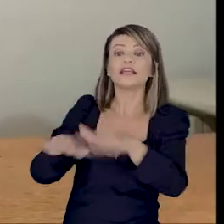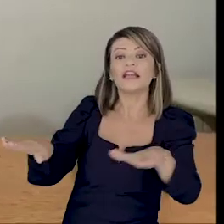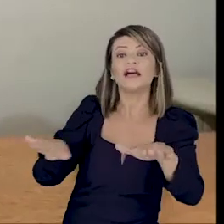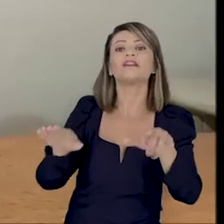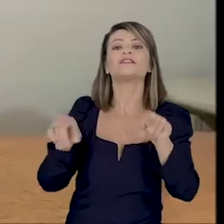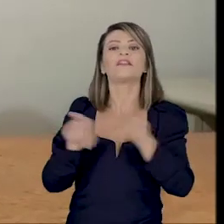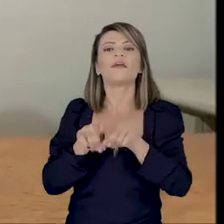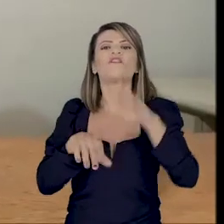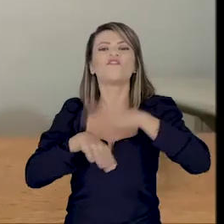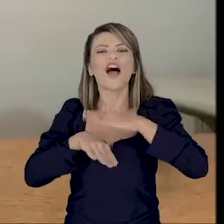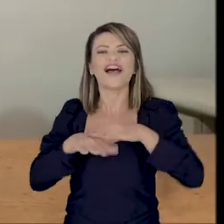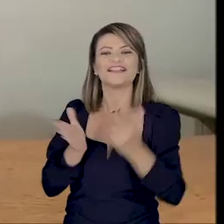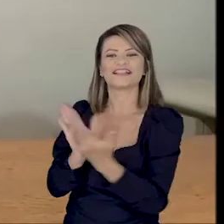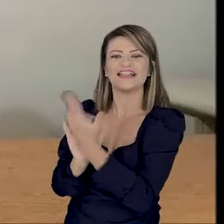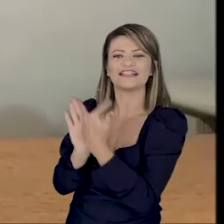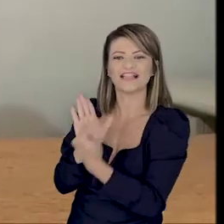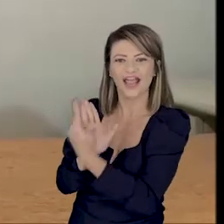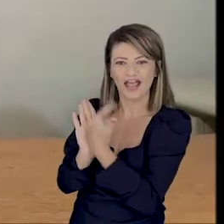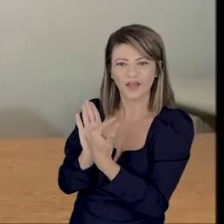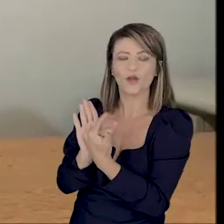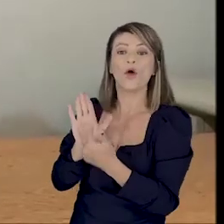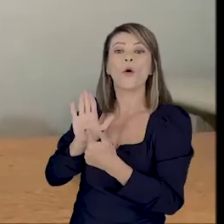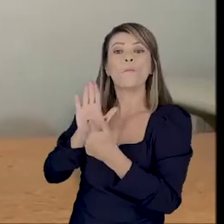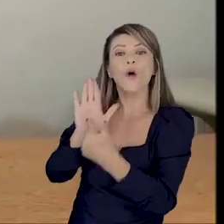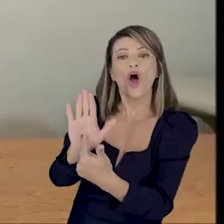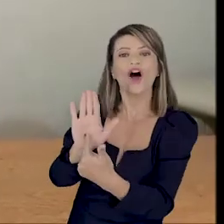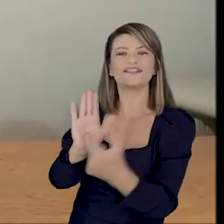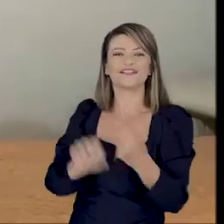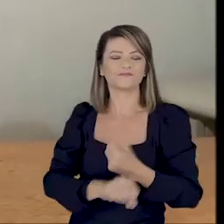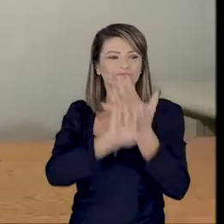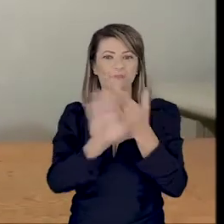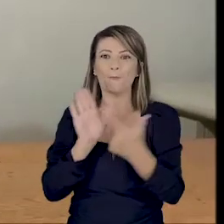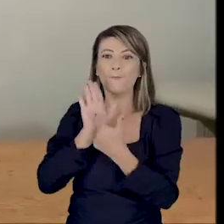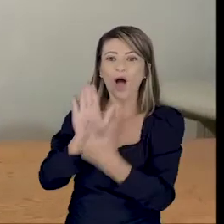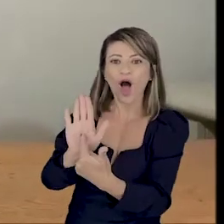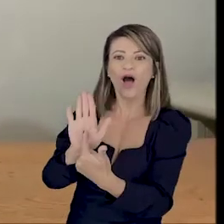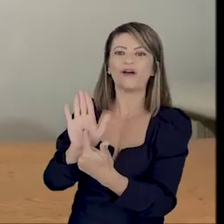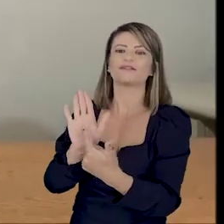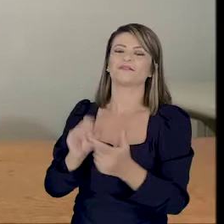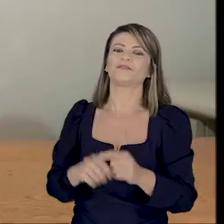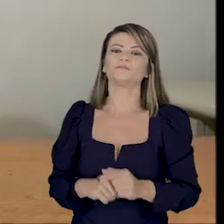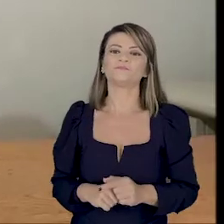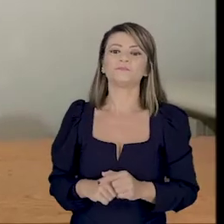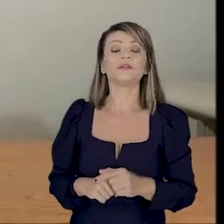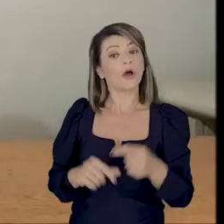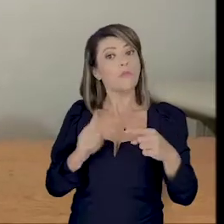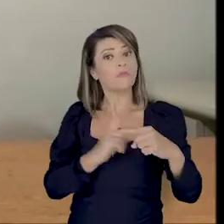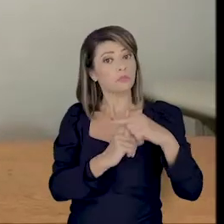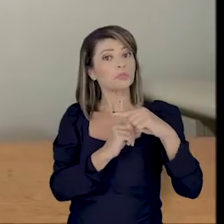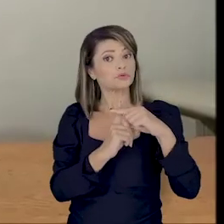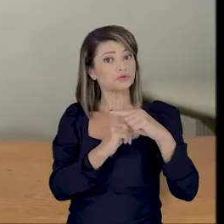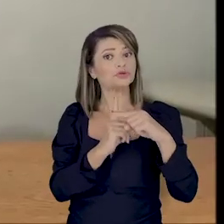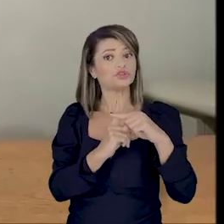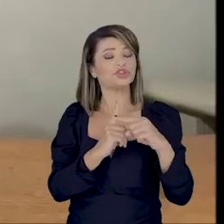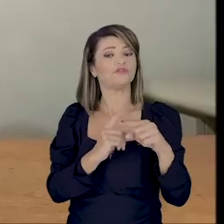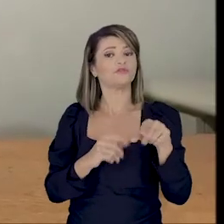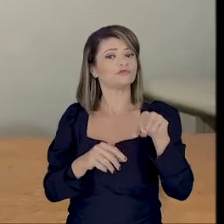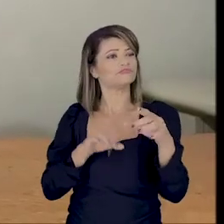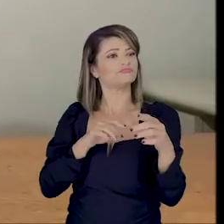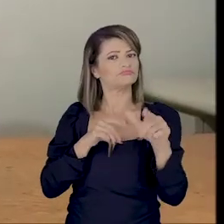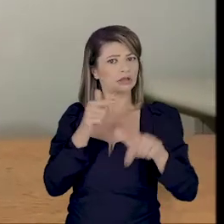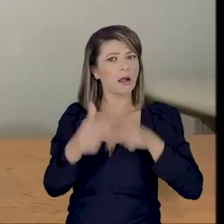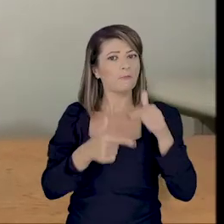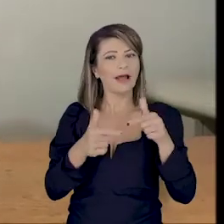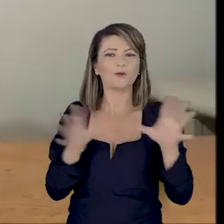as crianças também fazem os desenhos e mostram nessa chamada de vídeo. Então, tem sido positivo o